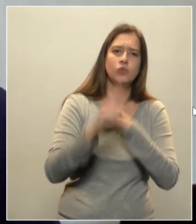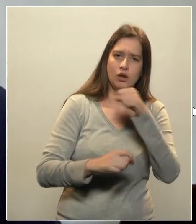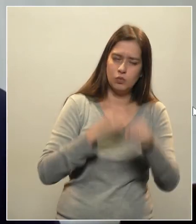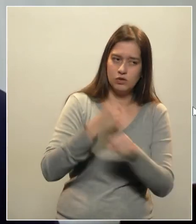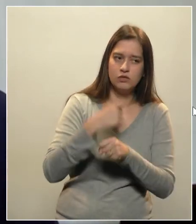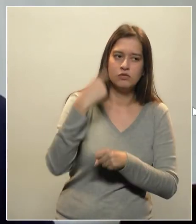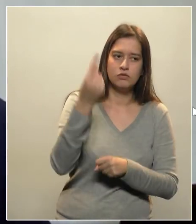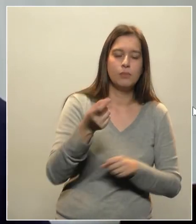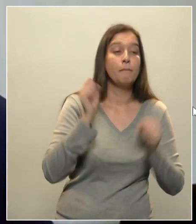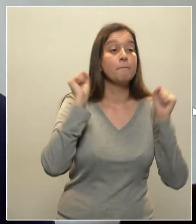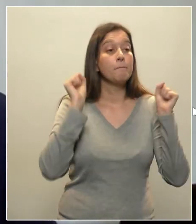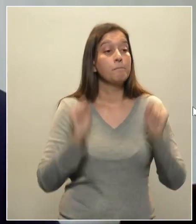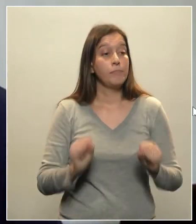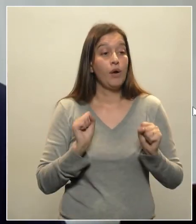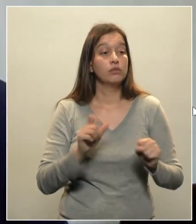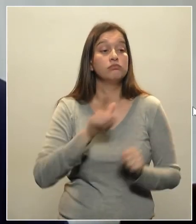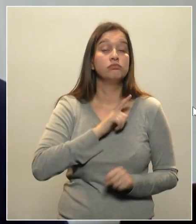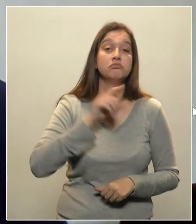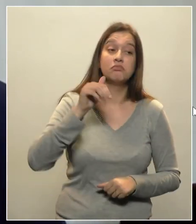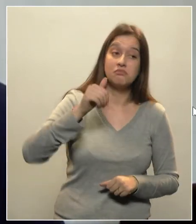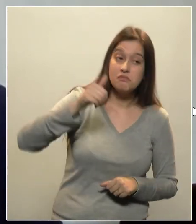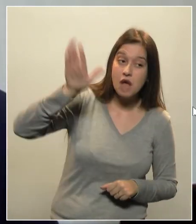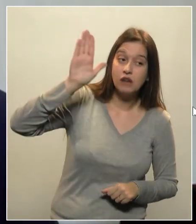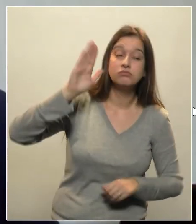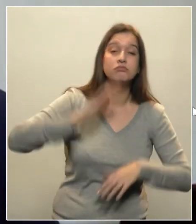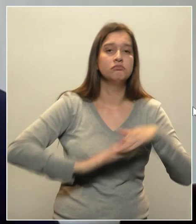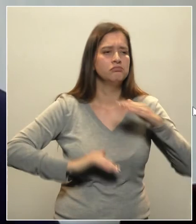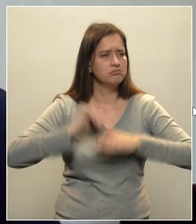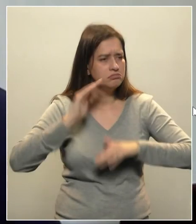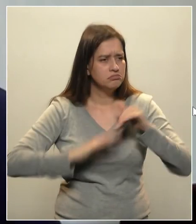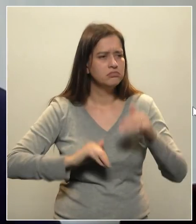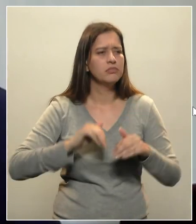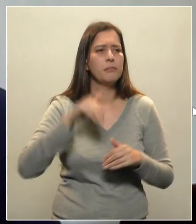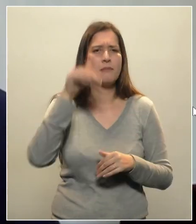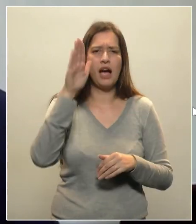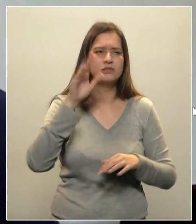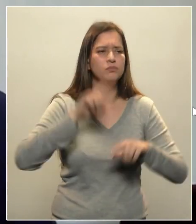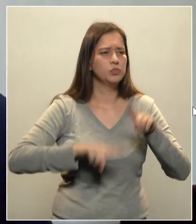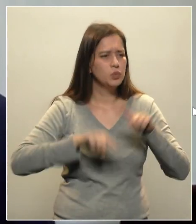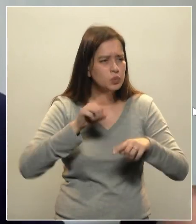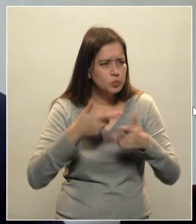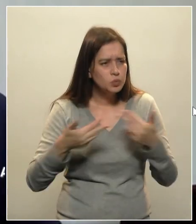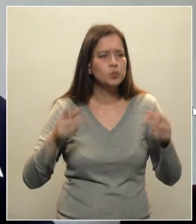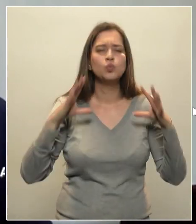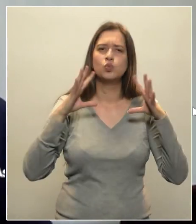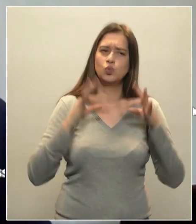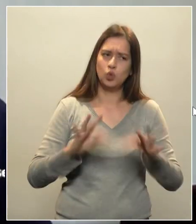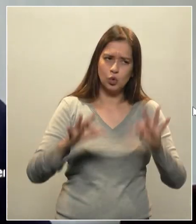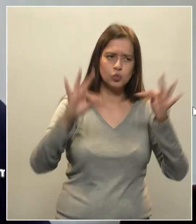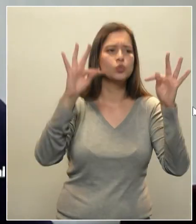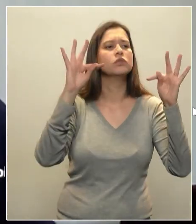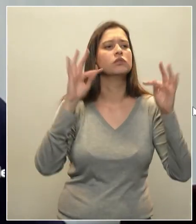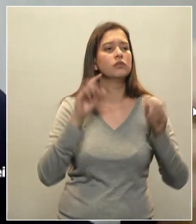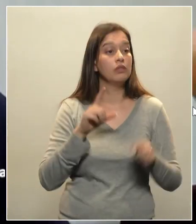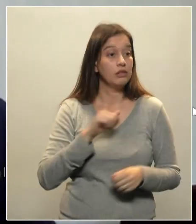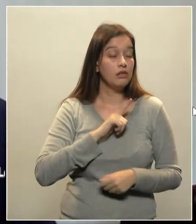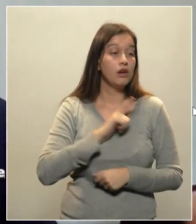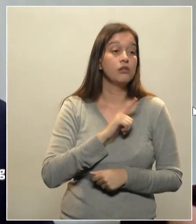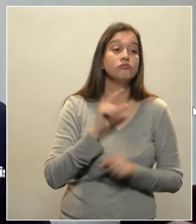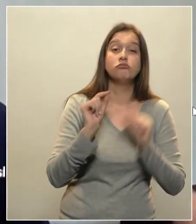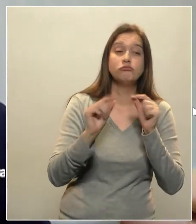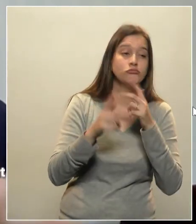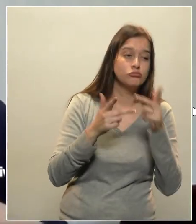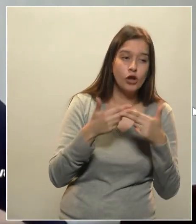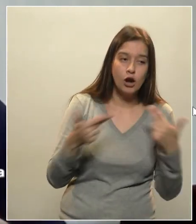as nossas escolas. Com mais profissionais, com mais equipamentos tecnológicos. Com todas as condições, né? Com mais